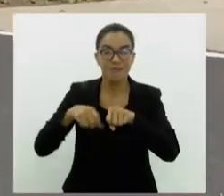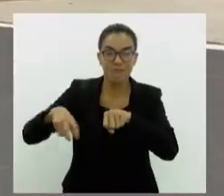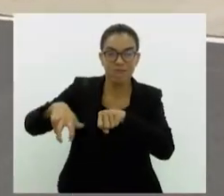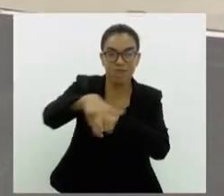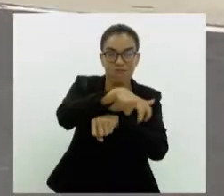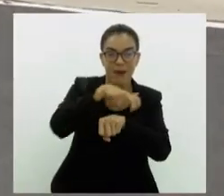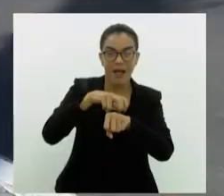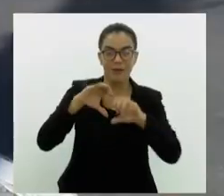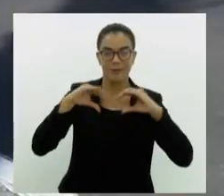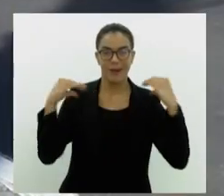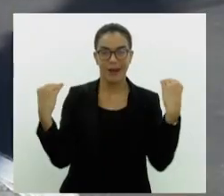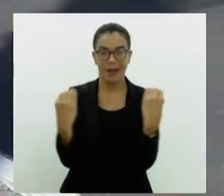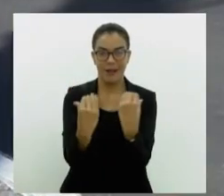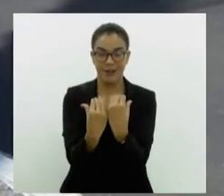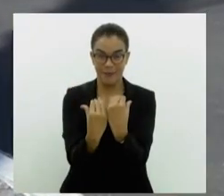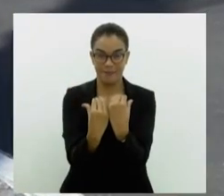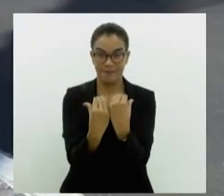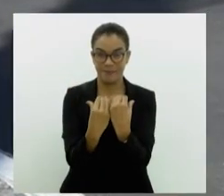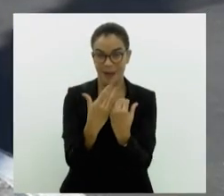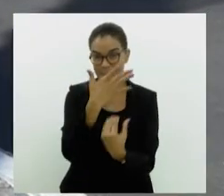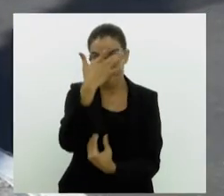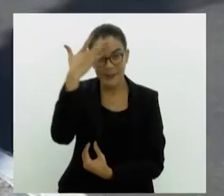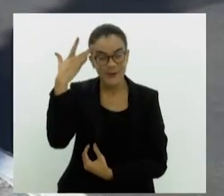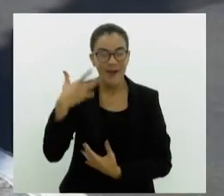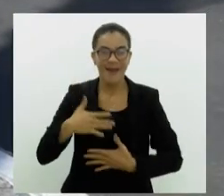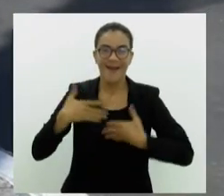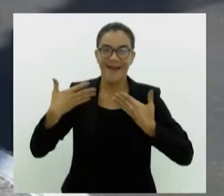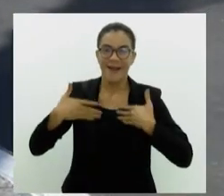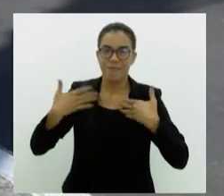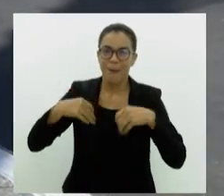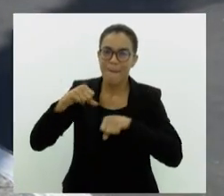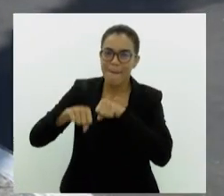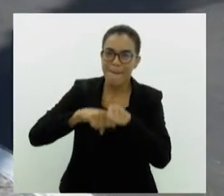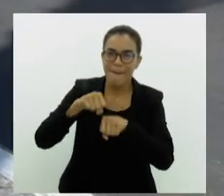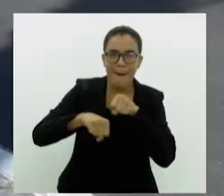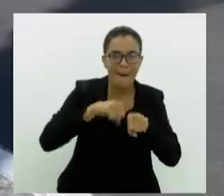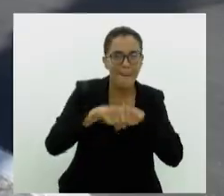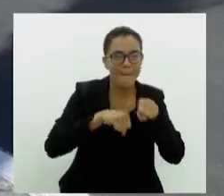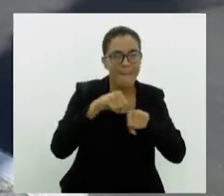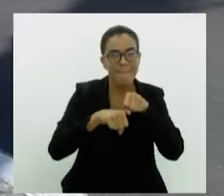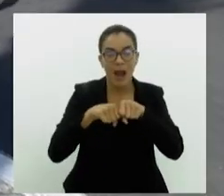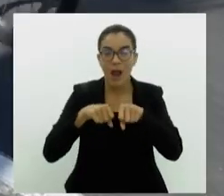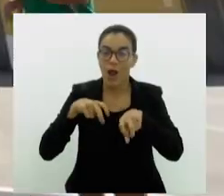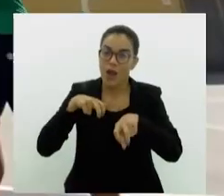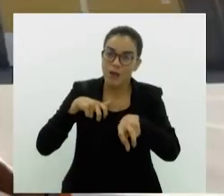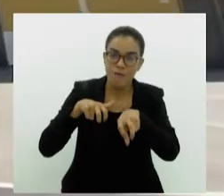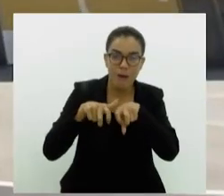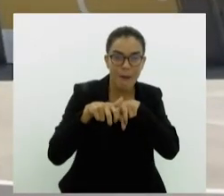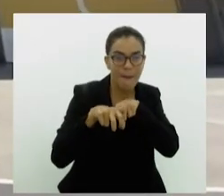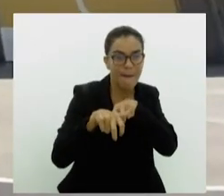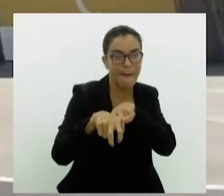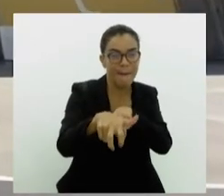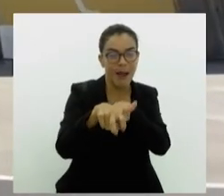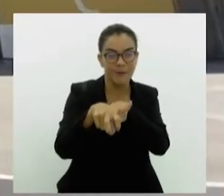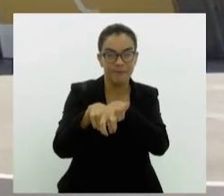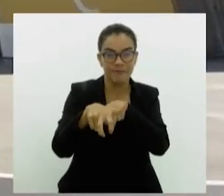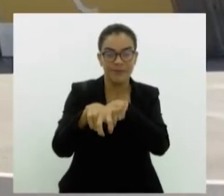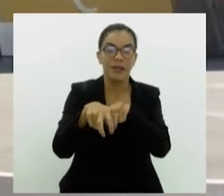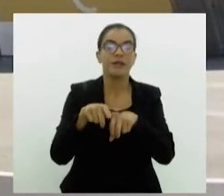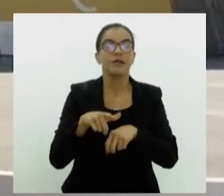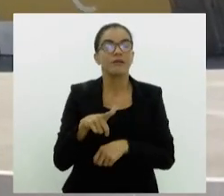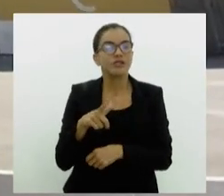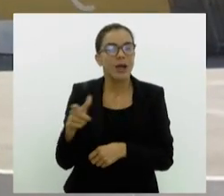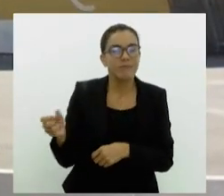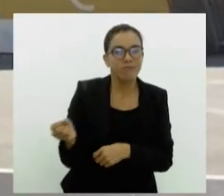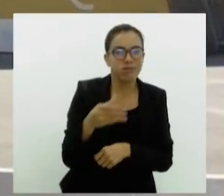revitalizada, para a alegria dos ciclistas e de quem utiliza o local também para caminhar e correr. A pista compartilhada começou